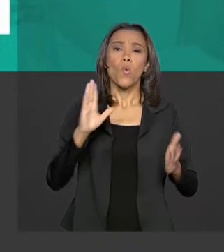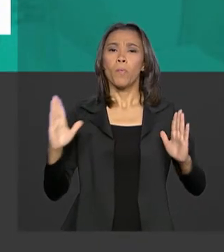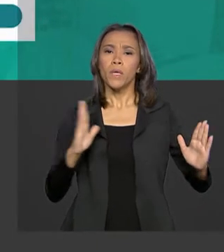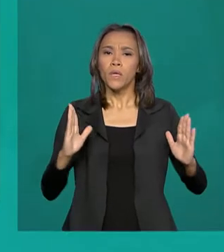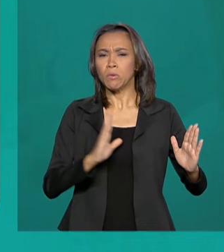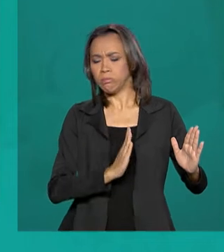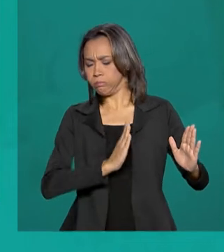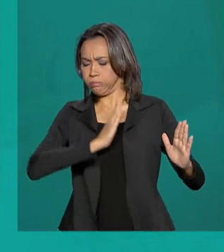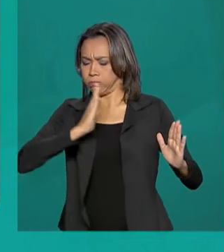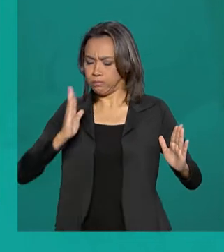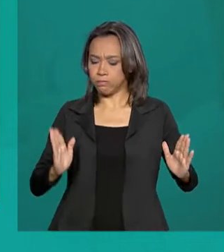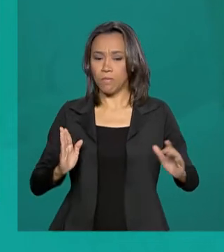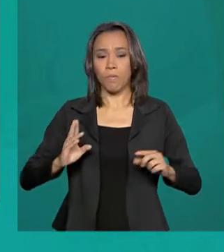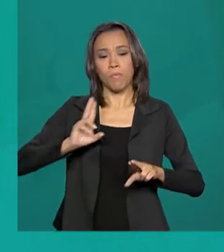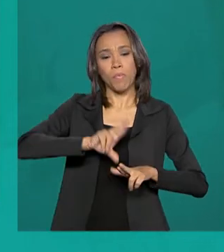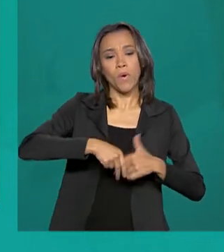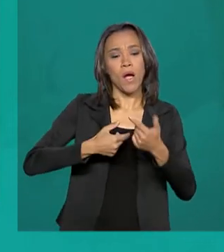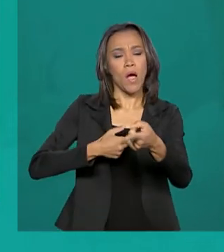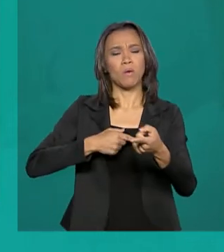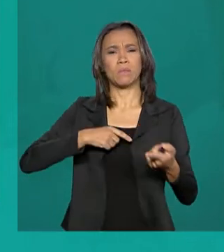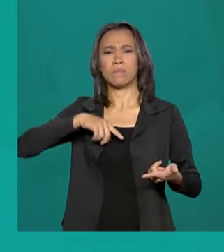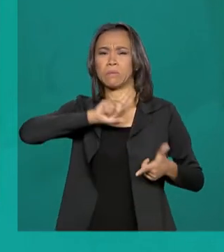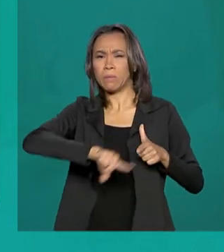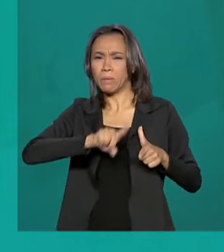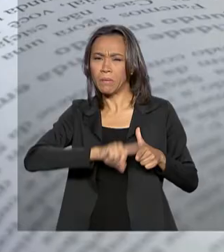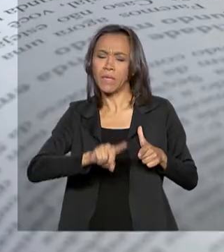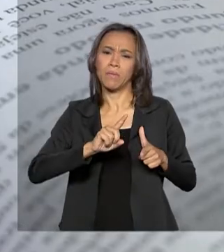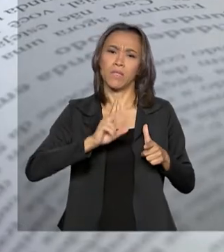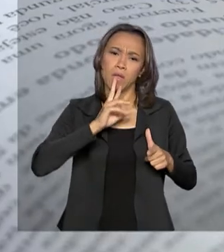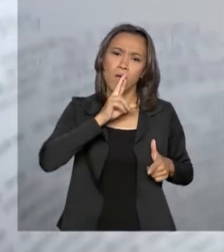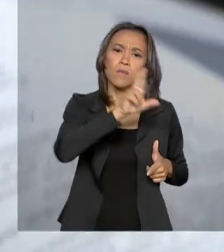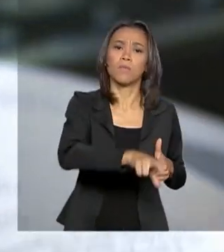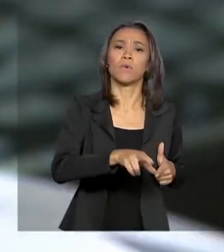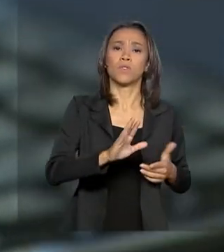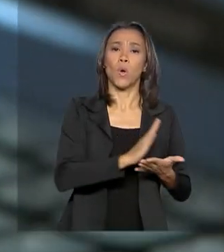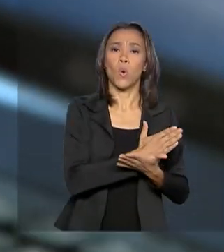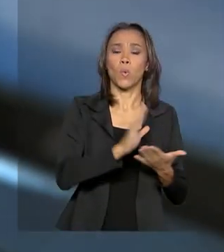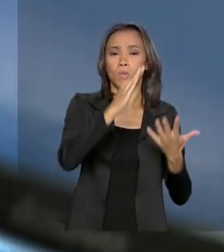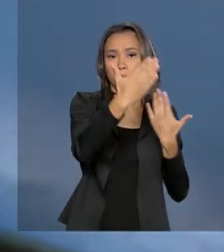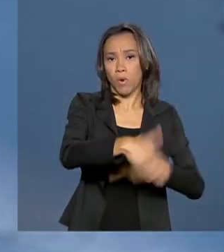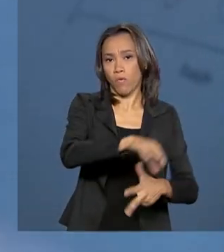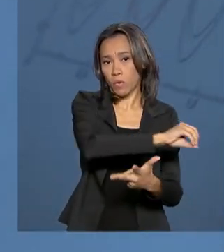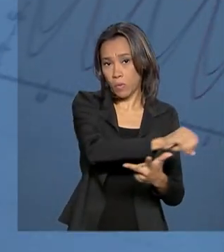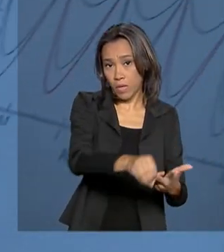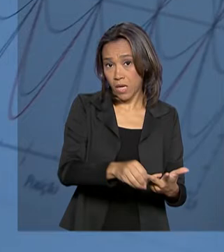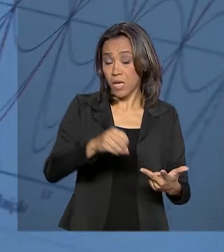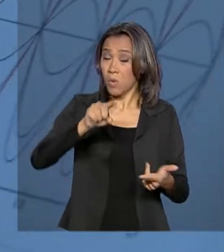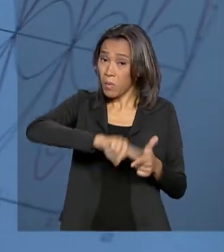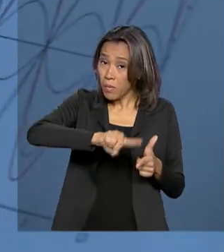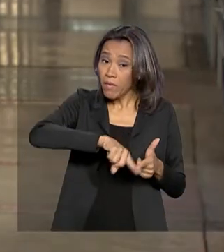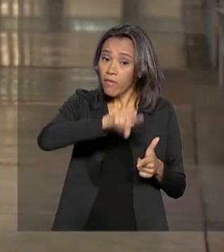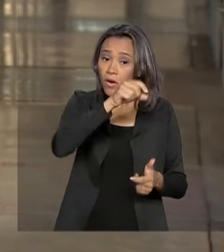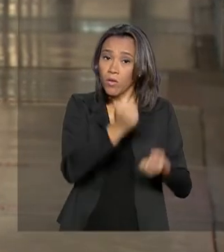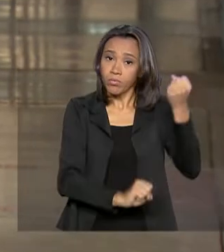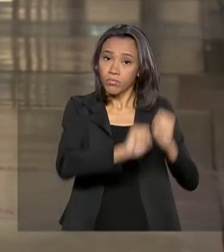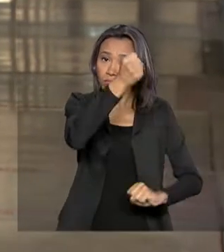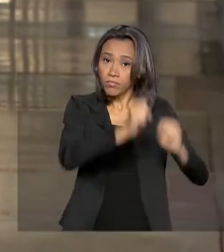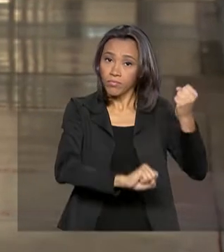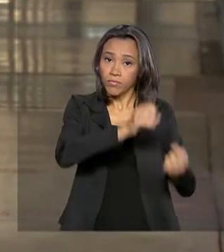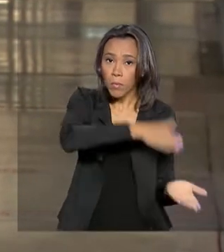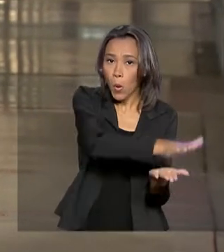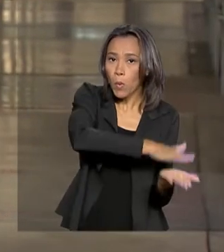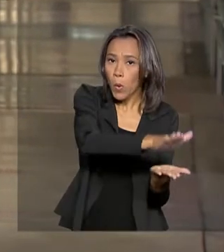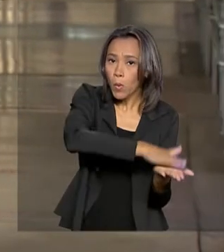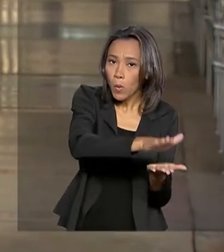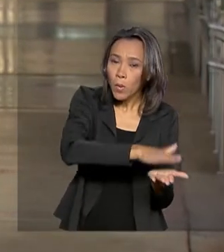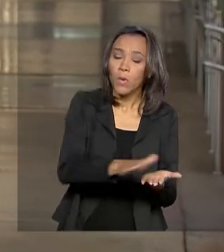conta de inconsistências no resultado de algumas notas do Enem. O erro ocorreu na gráfica que imprimiu as provas e atingiu cerca